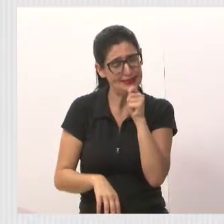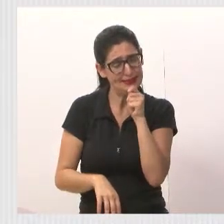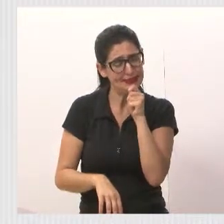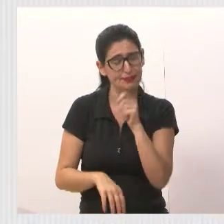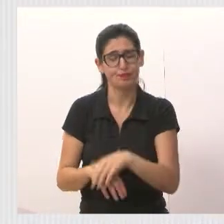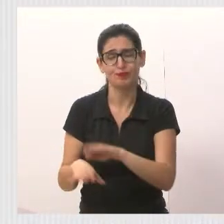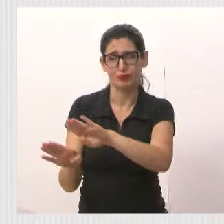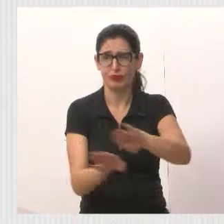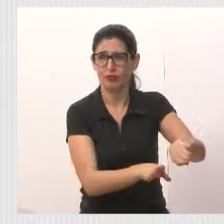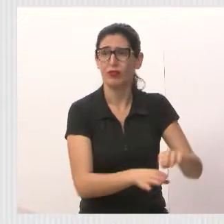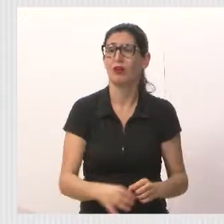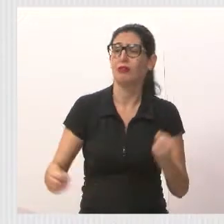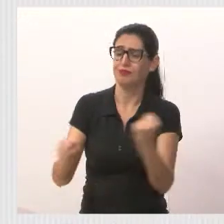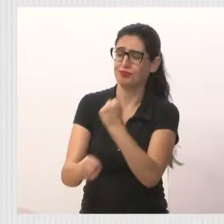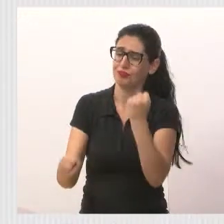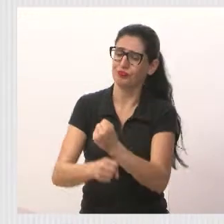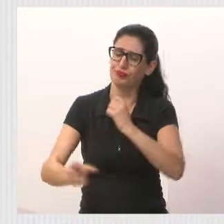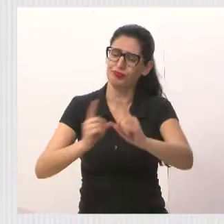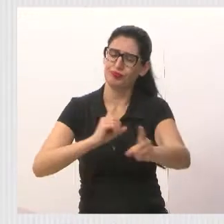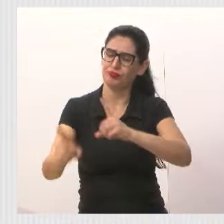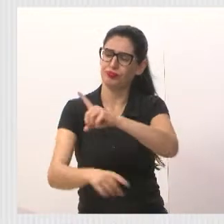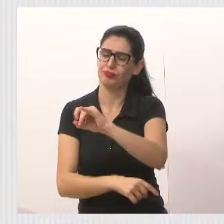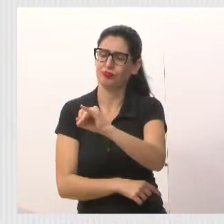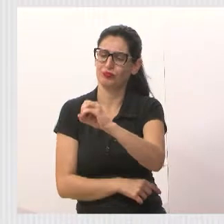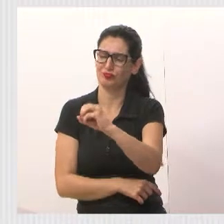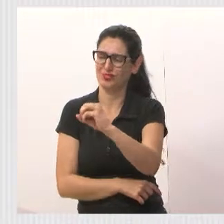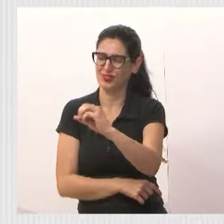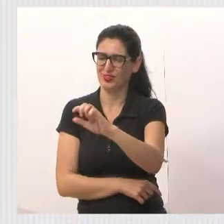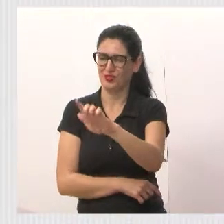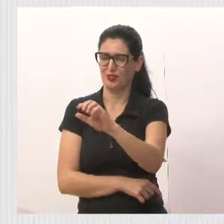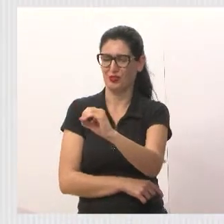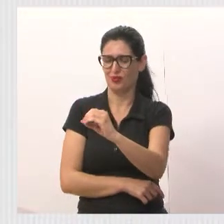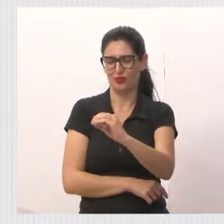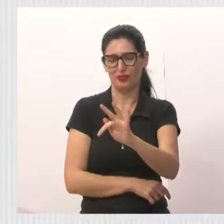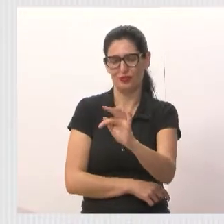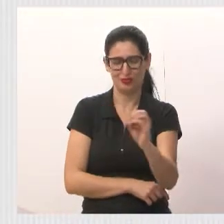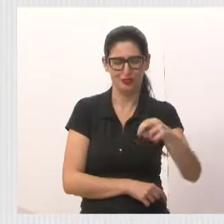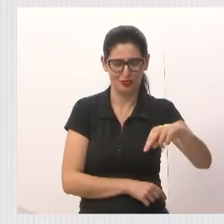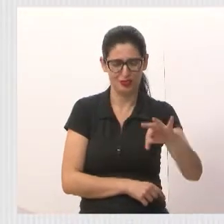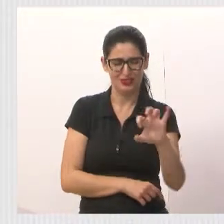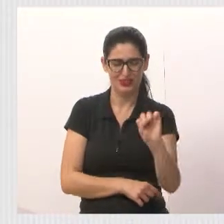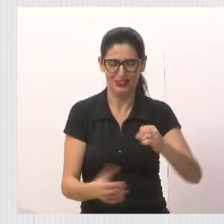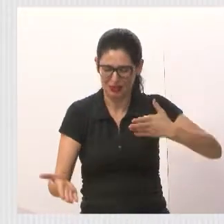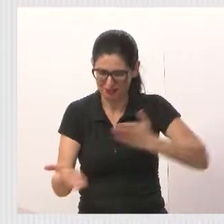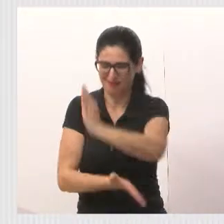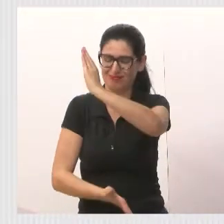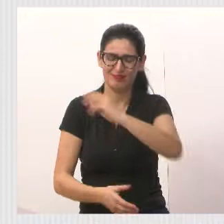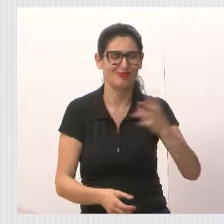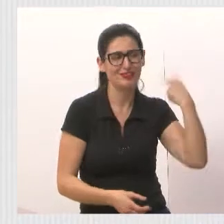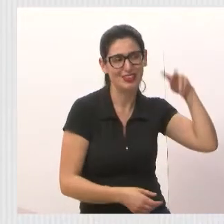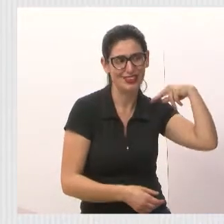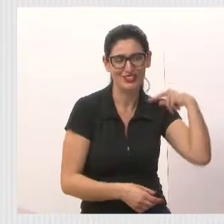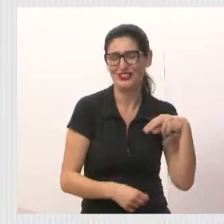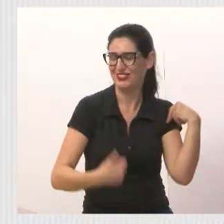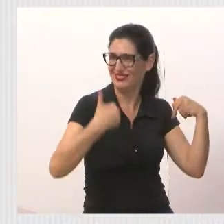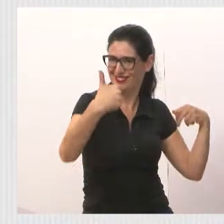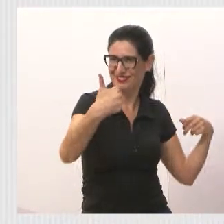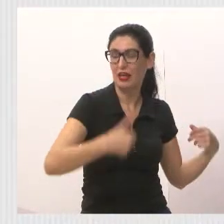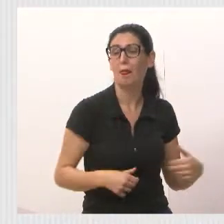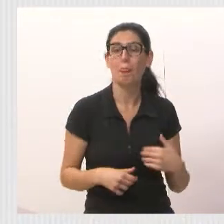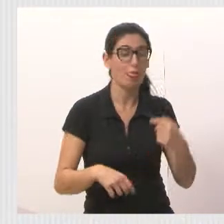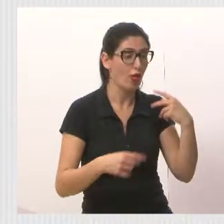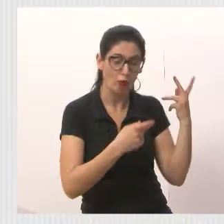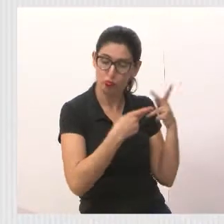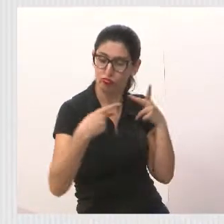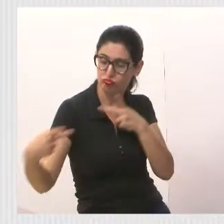Fontes, do Nova Jacareí, aprovada pelos vereadores. Eu fui várias vezes lá acompanhando a